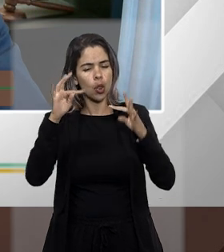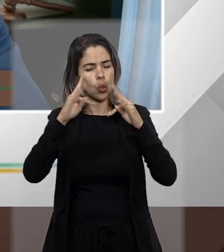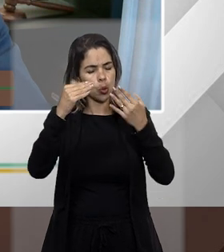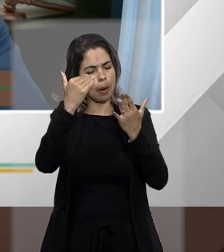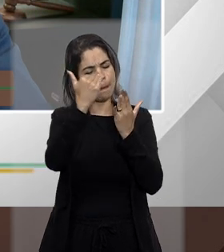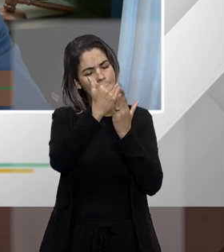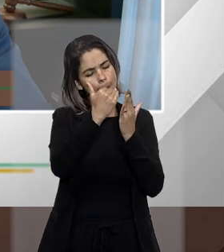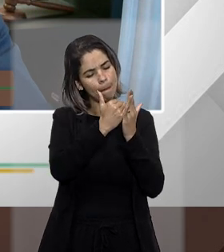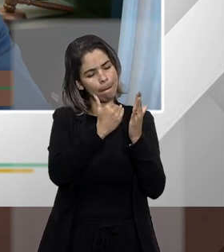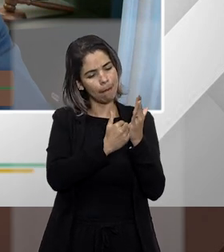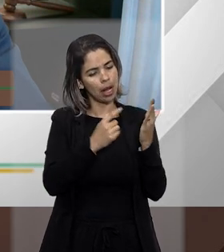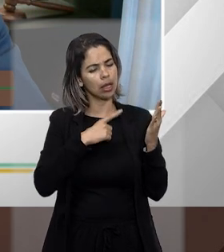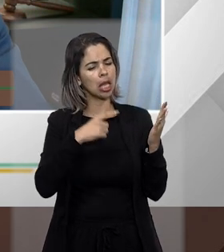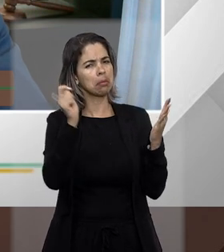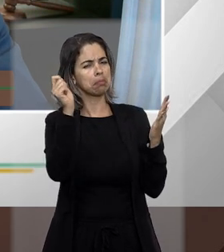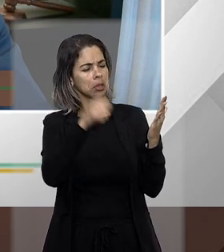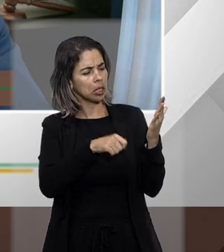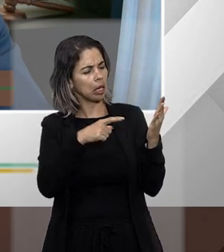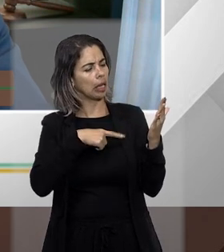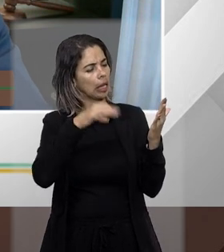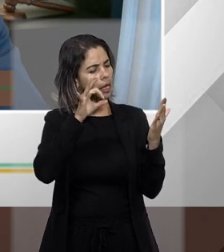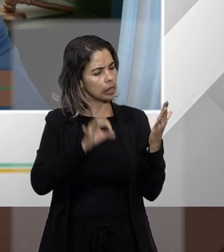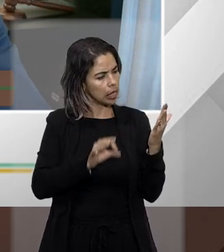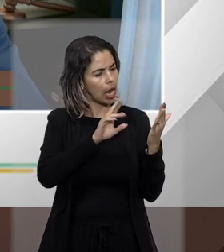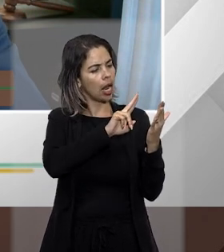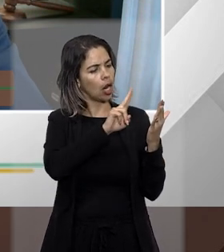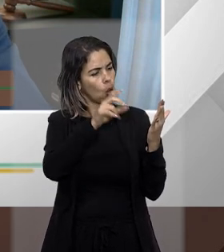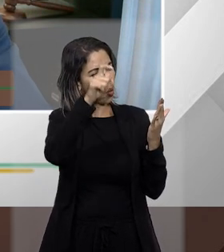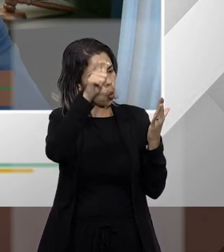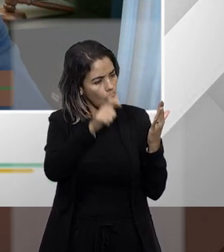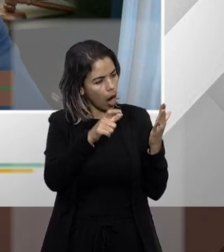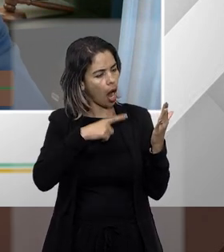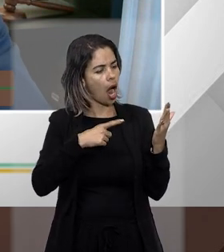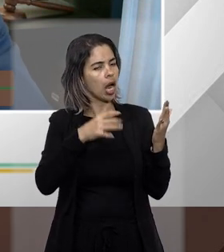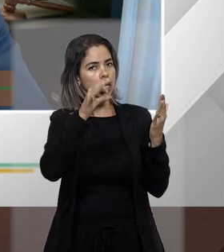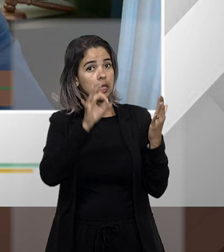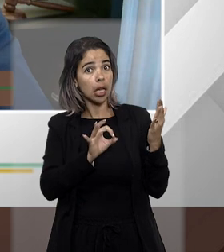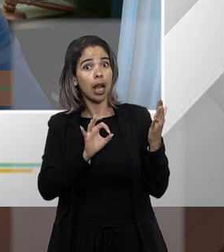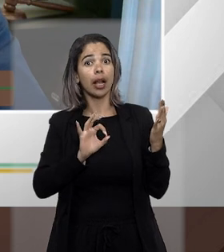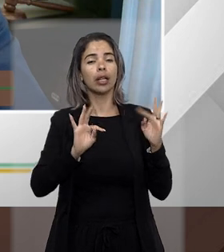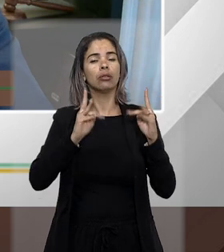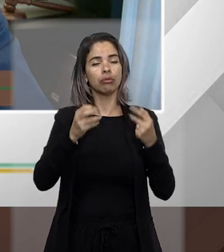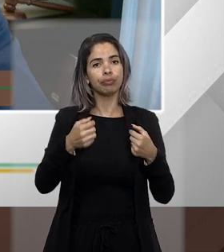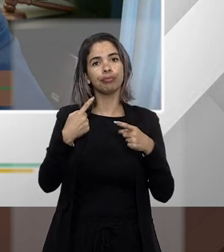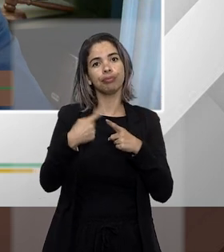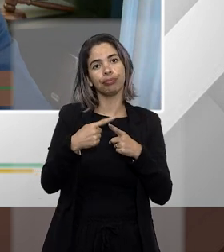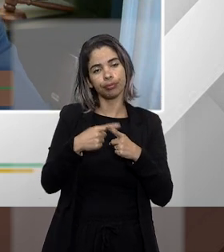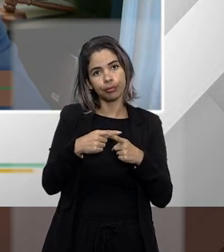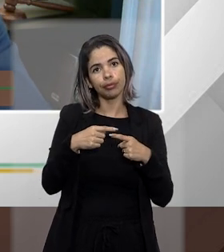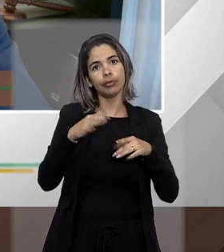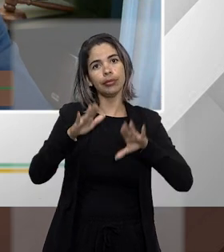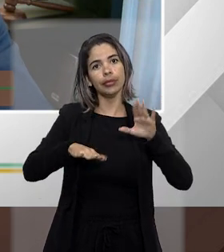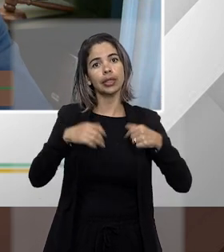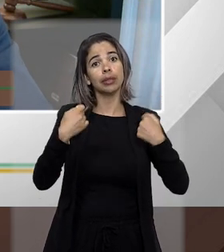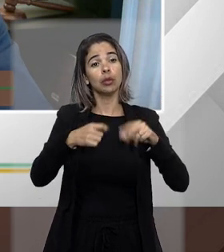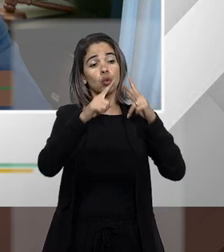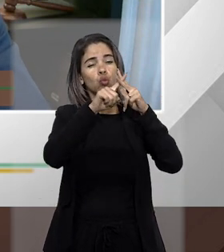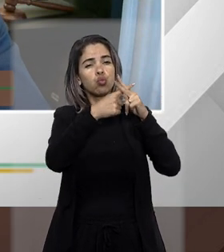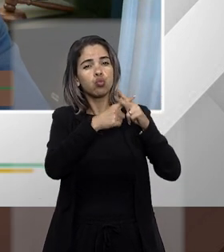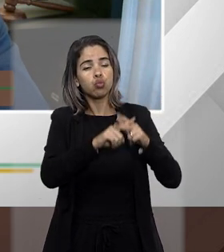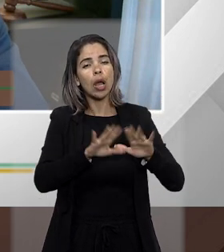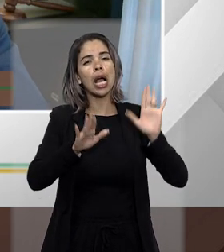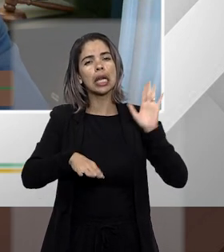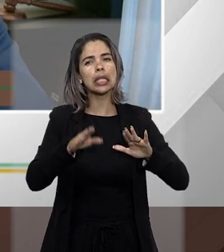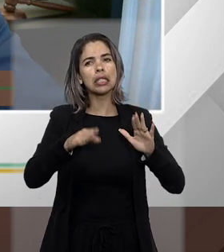porque se tiver por exemplo é um ato de um ministro de estado que está querendo se atacar não vai